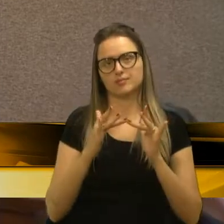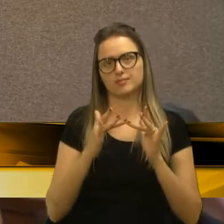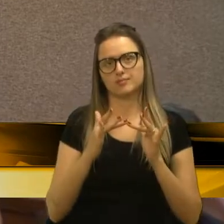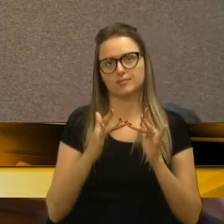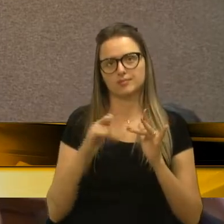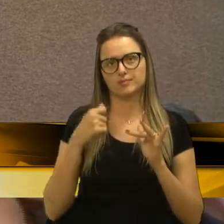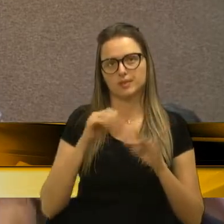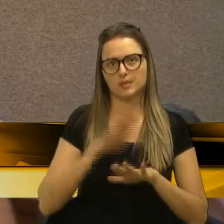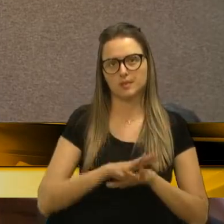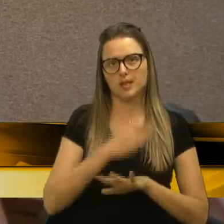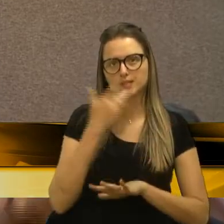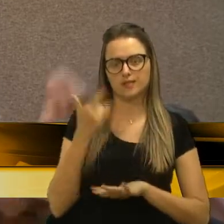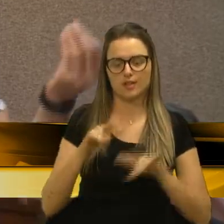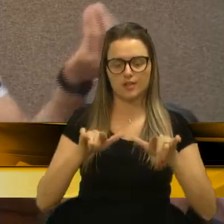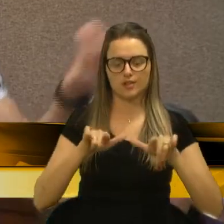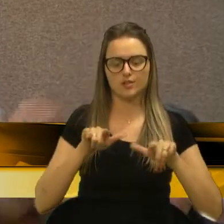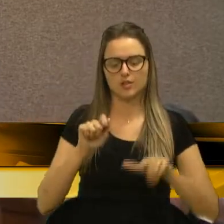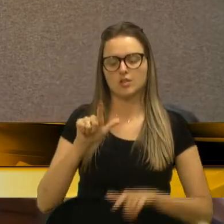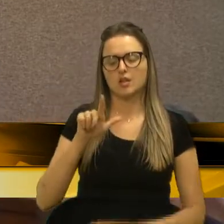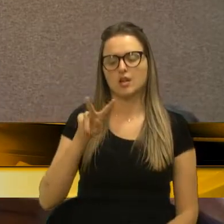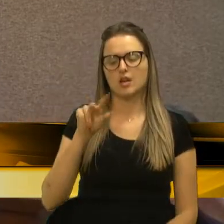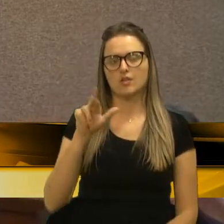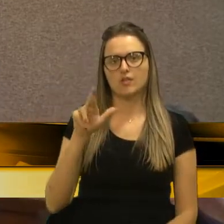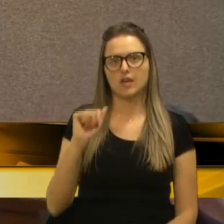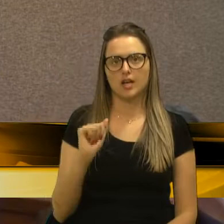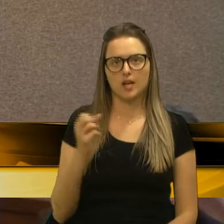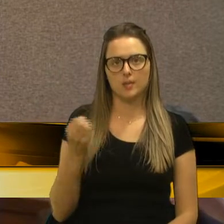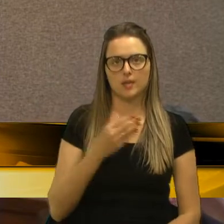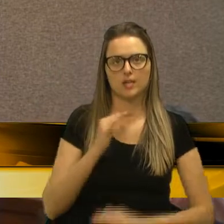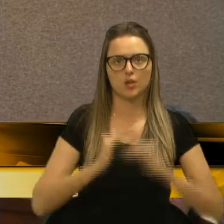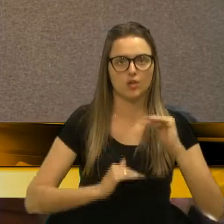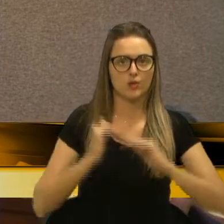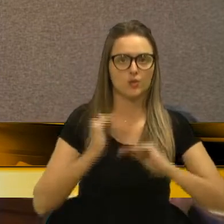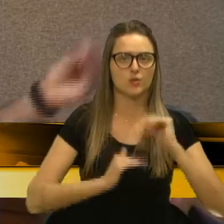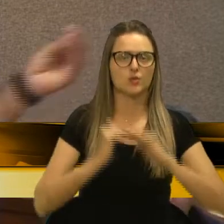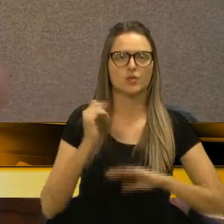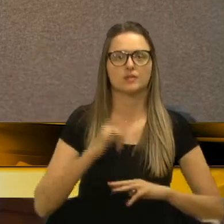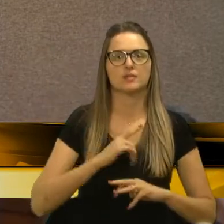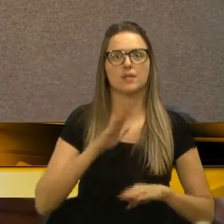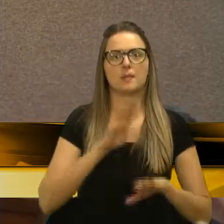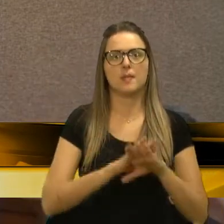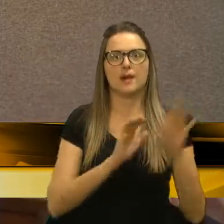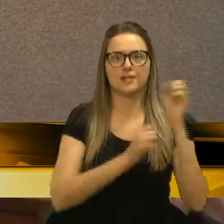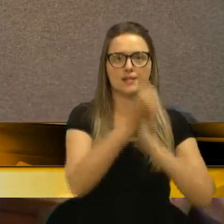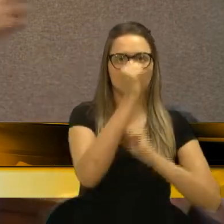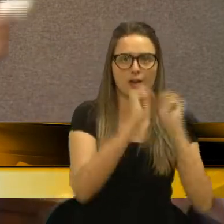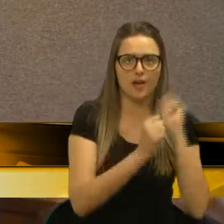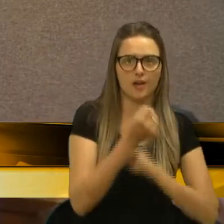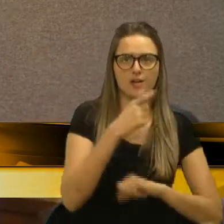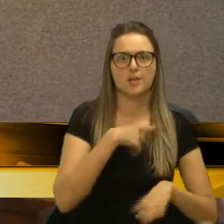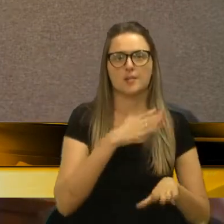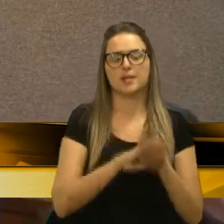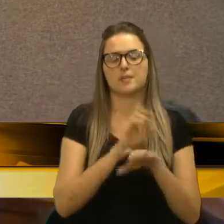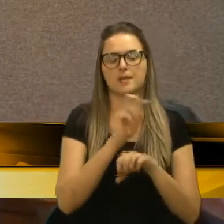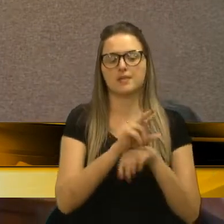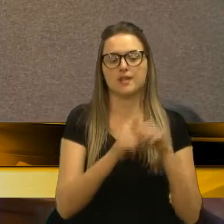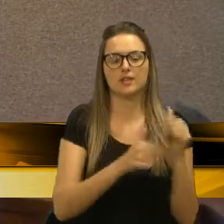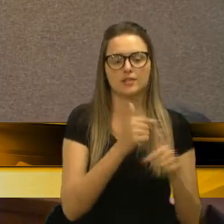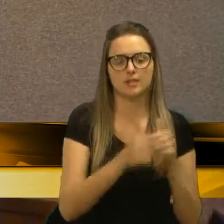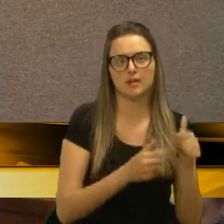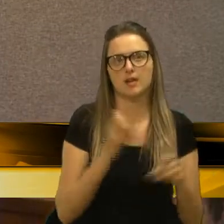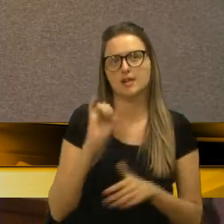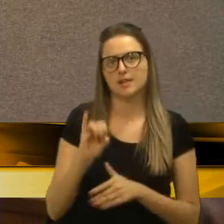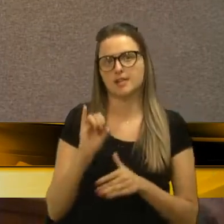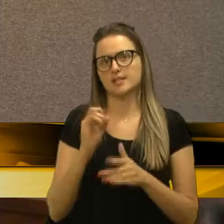facilitar os alvarazes para novas construções de firmas para gerar emprego. Se ele fosse atrás,